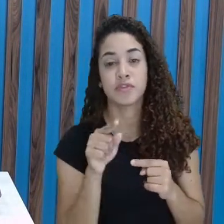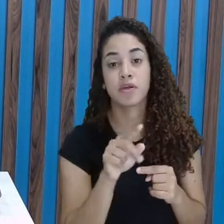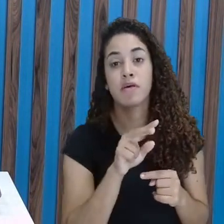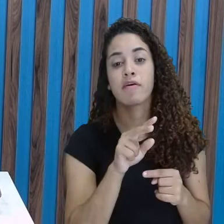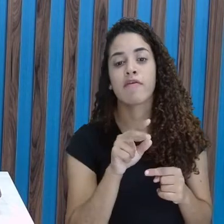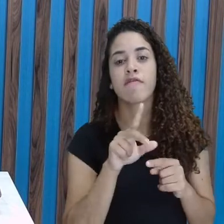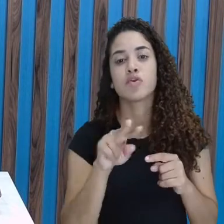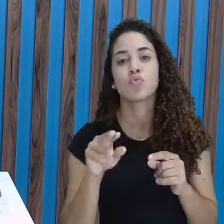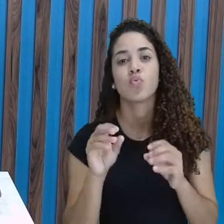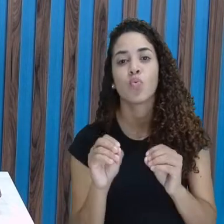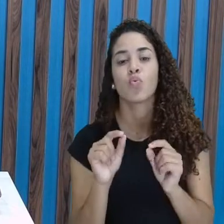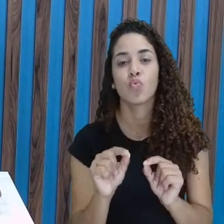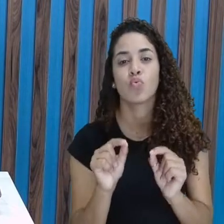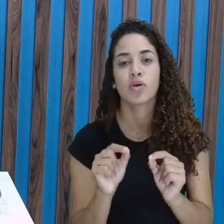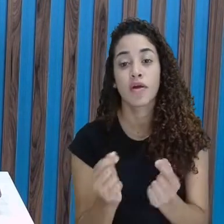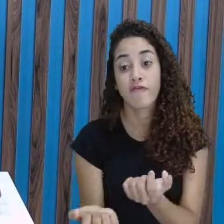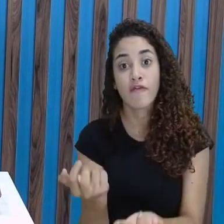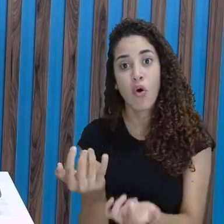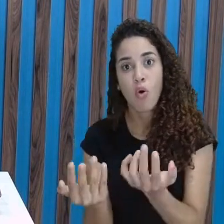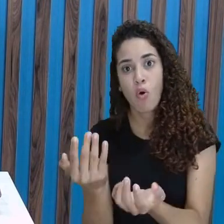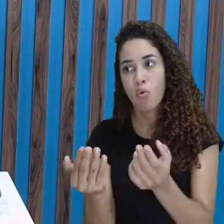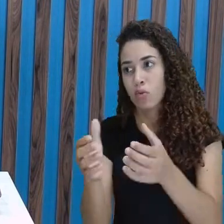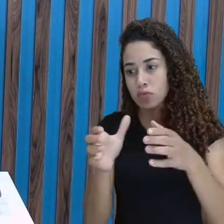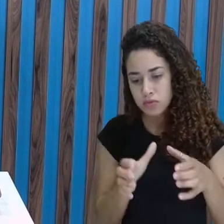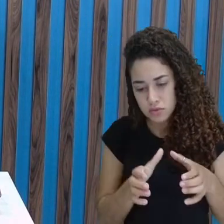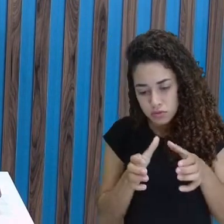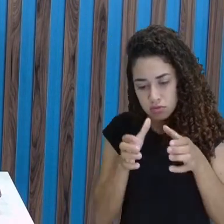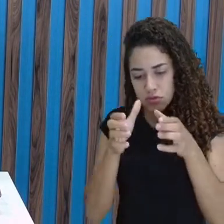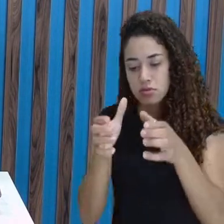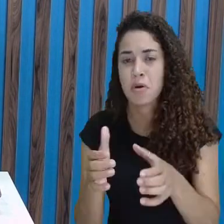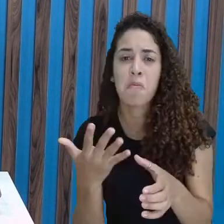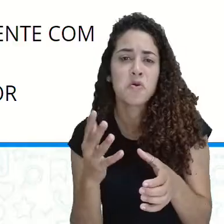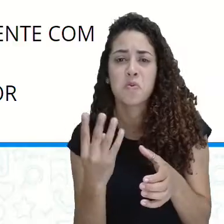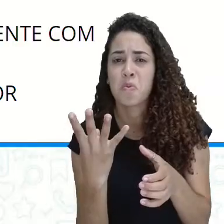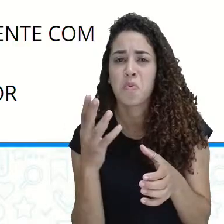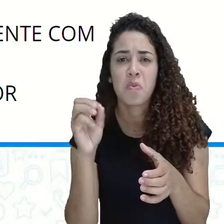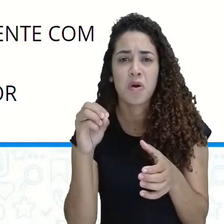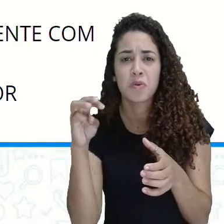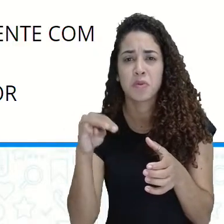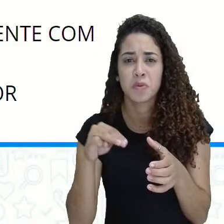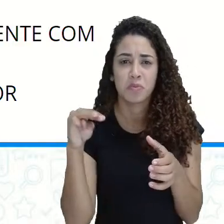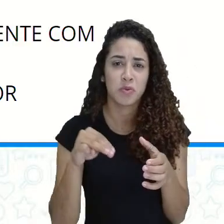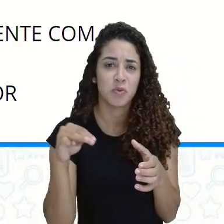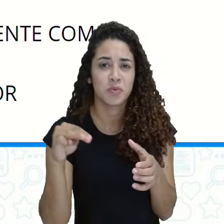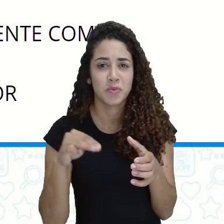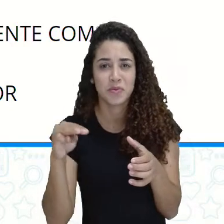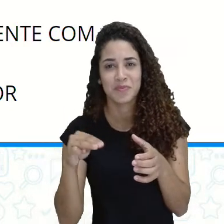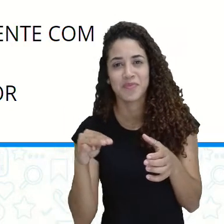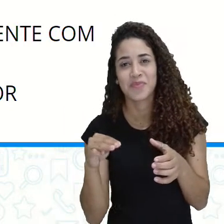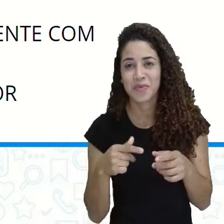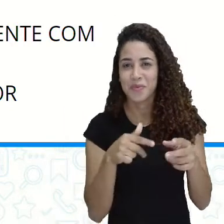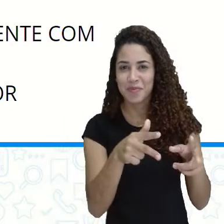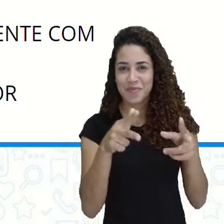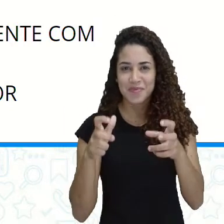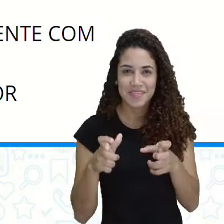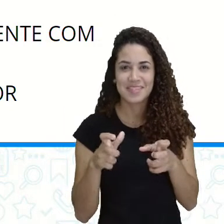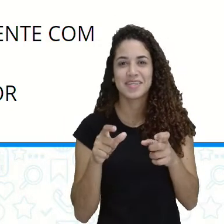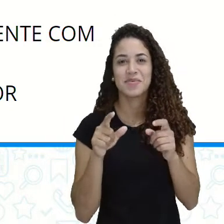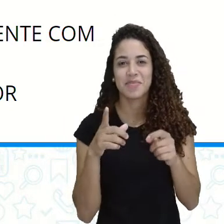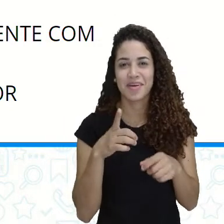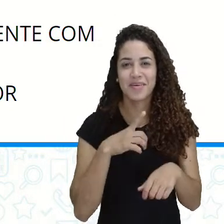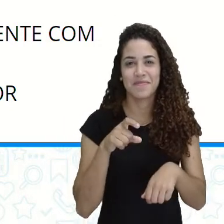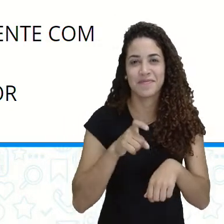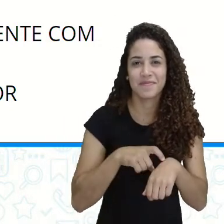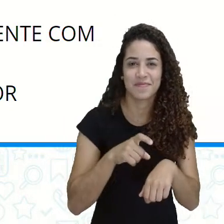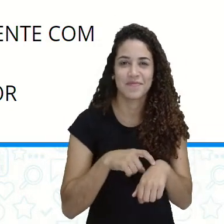ao forno pré-aquecido por aproximadamente 40 minutos. Então, perceba que esse é o